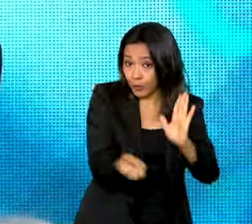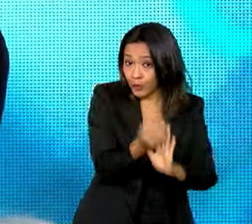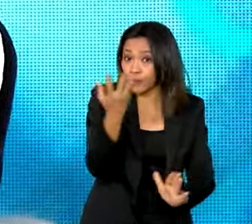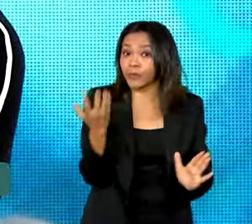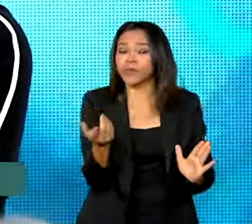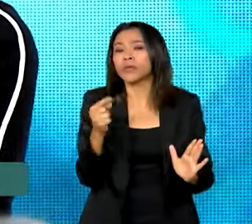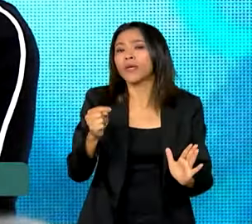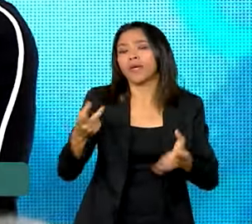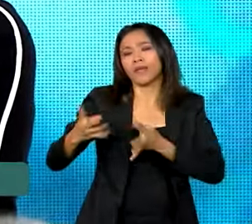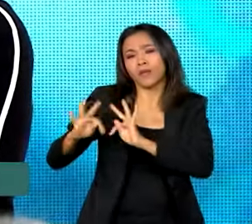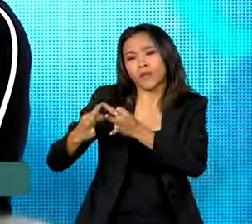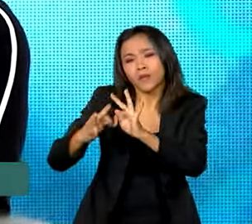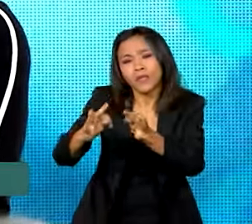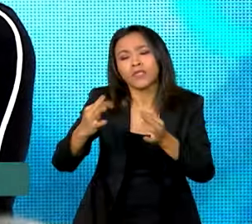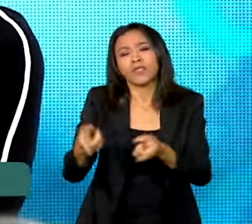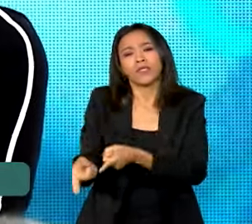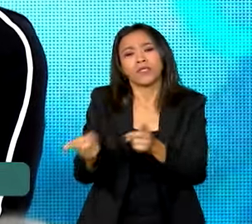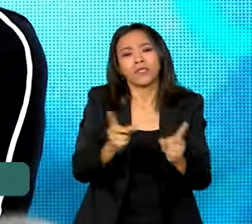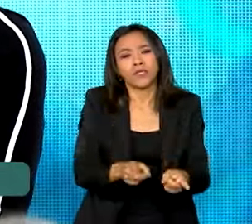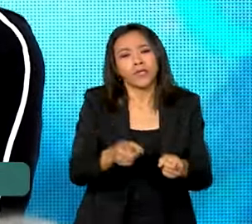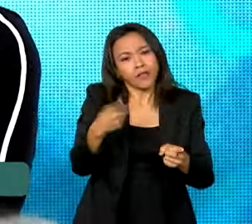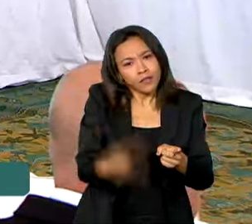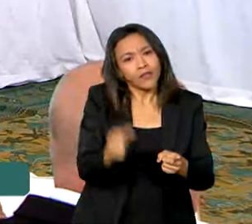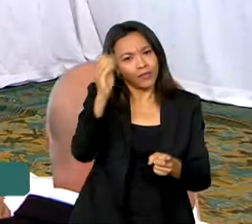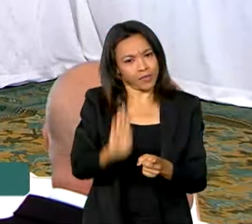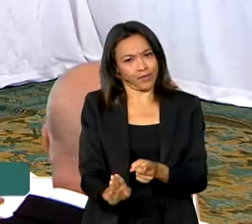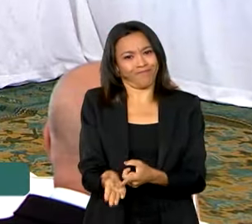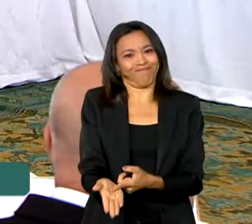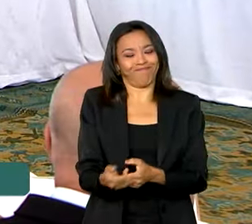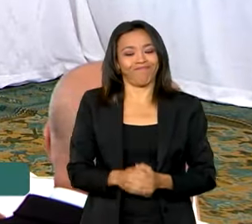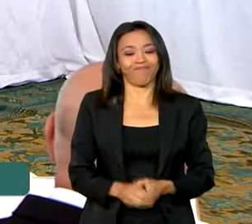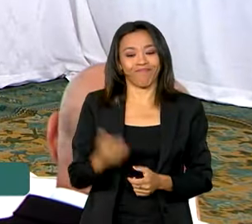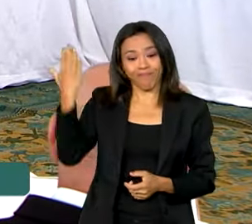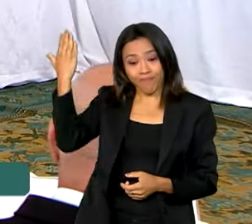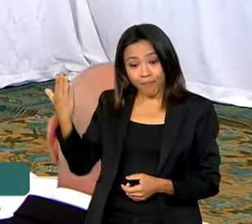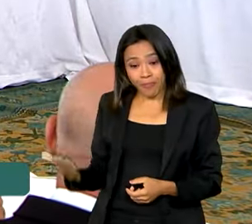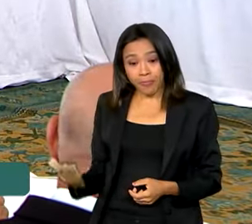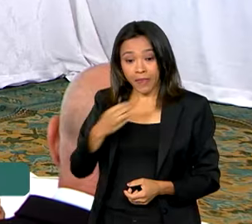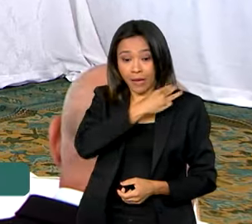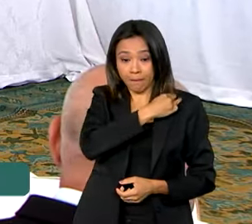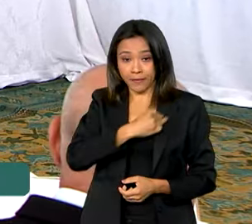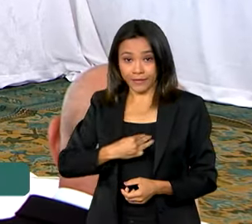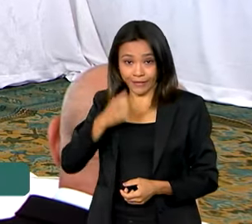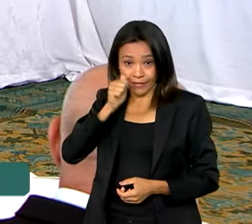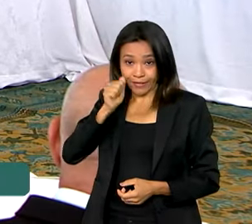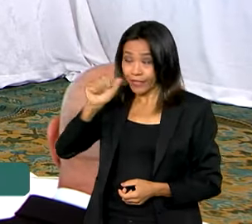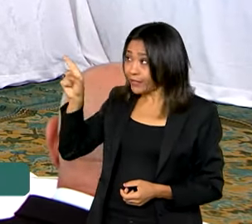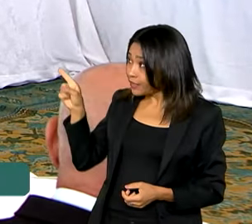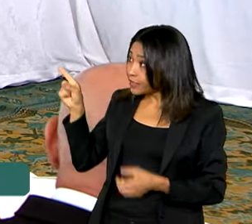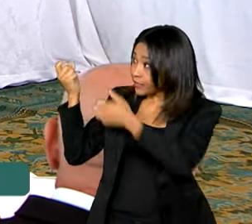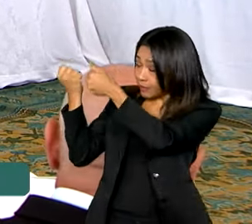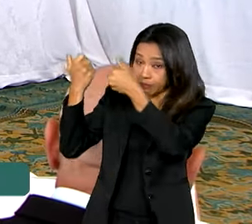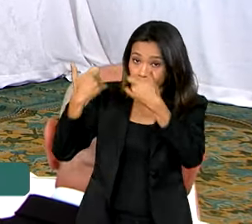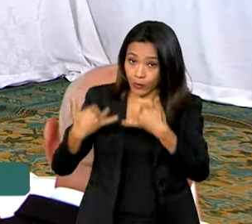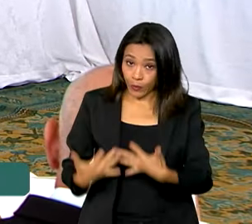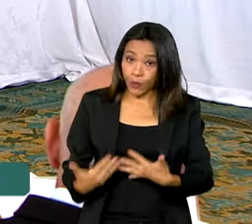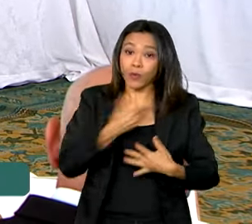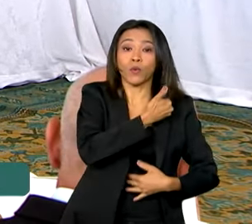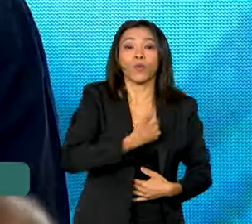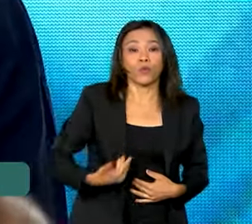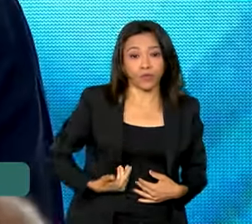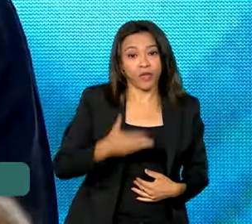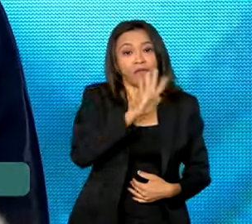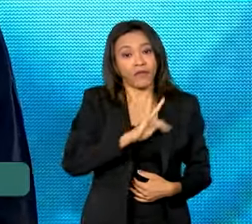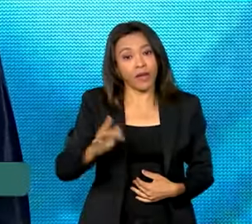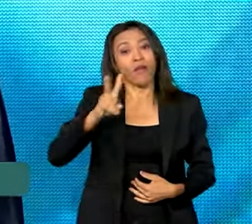tecnologia no Brasil. A ministra Esther Dweck disse que o governo federal também vai se modernizar